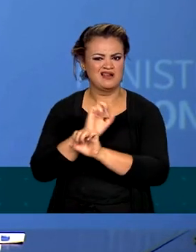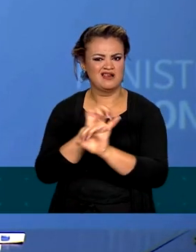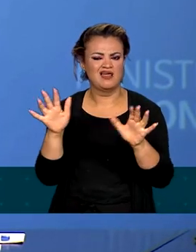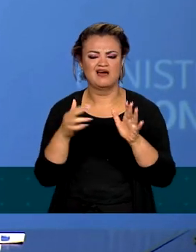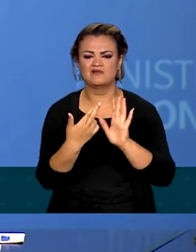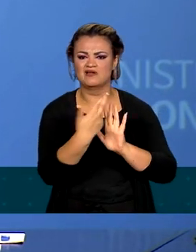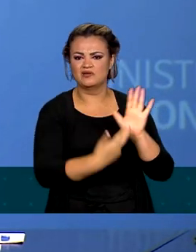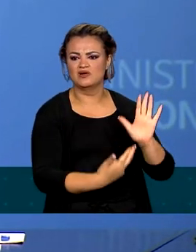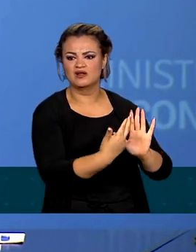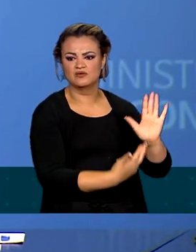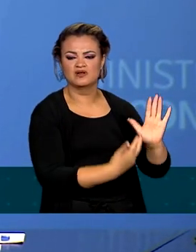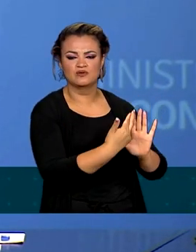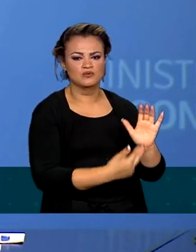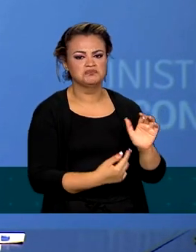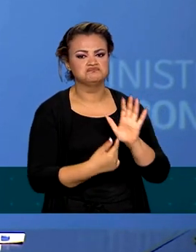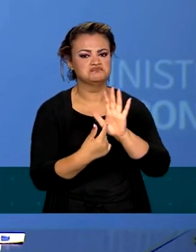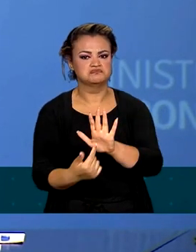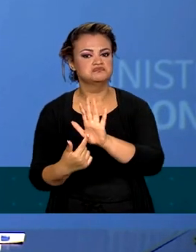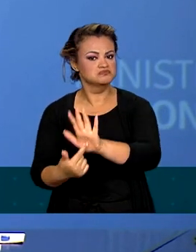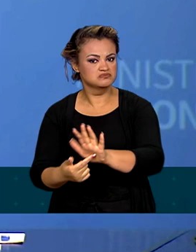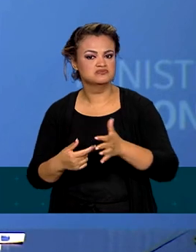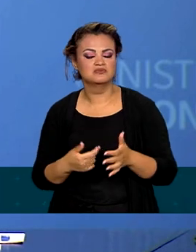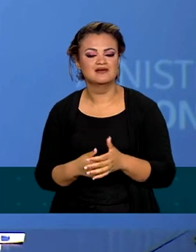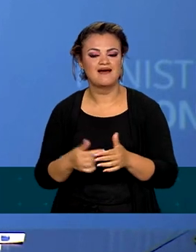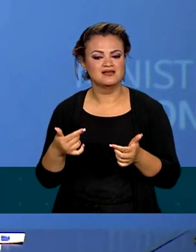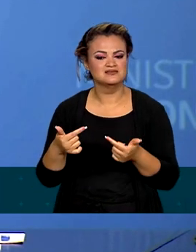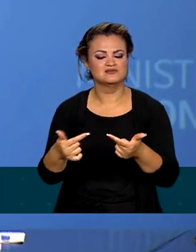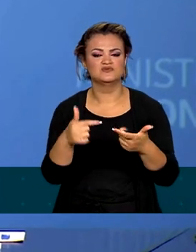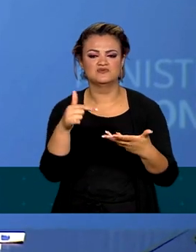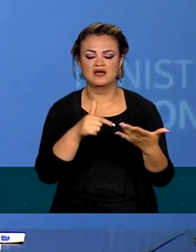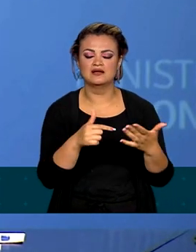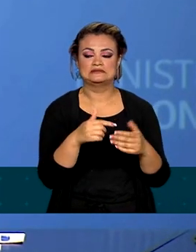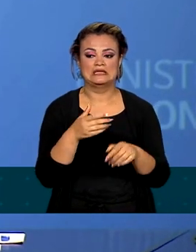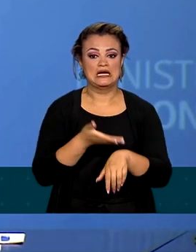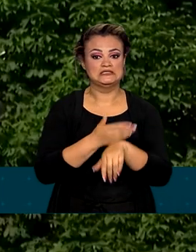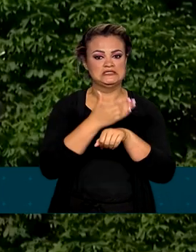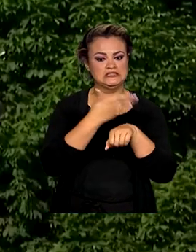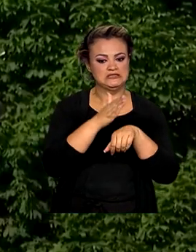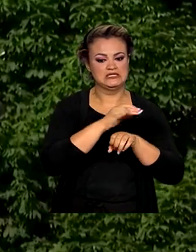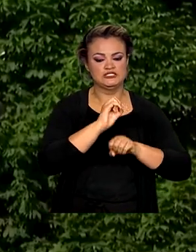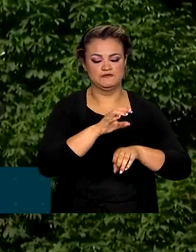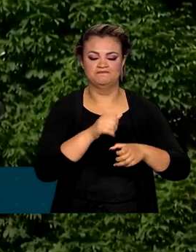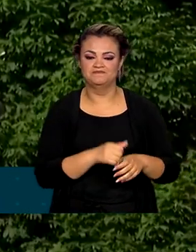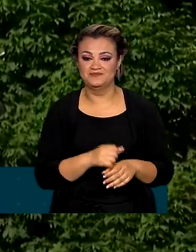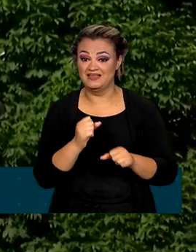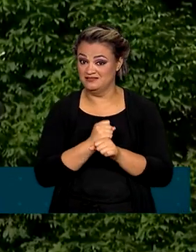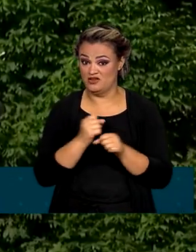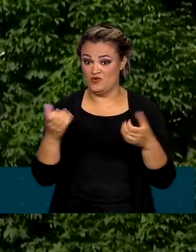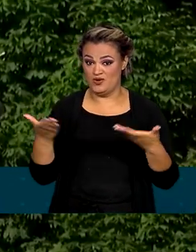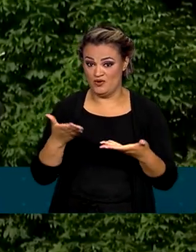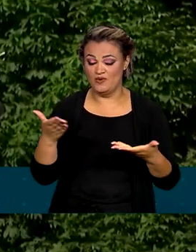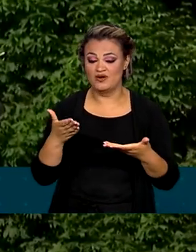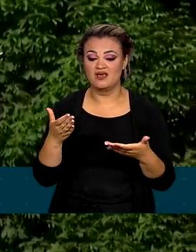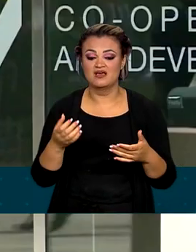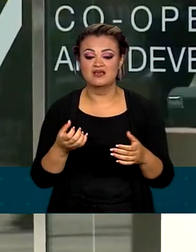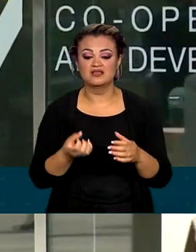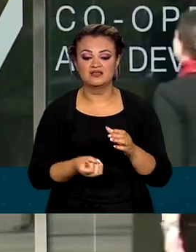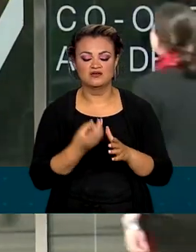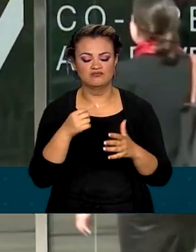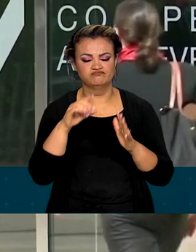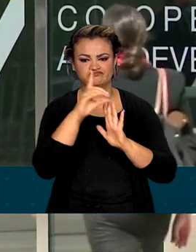relatórios que temos hoje, as iniciativas de capacitação. Neste ano foram incorporadas novas